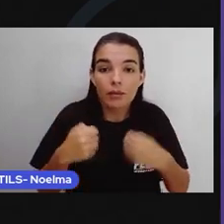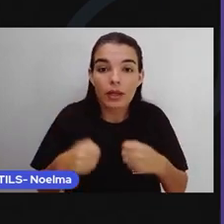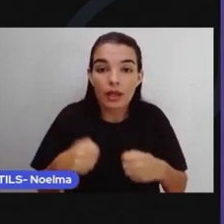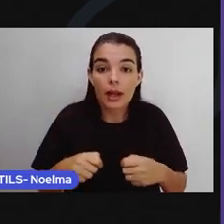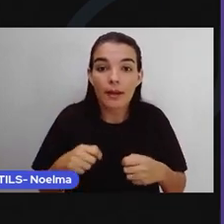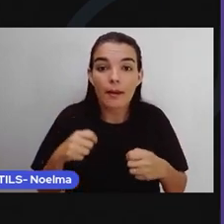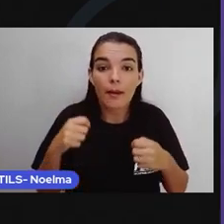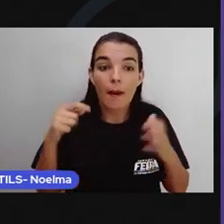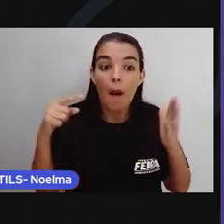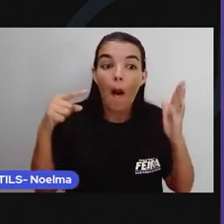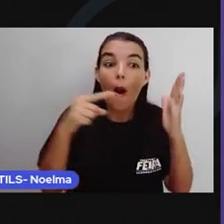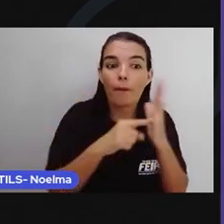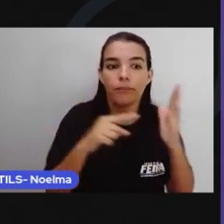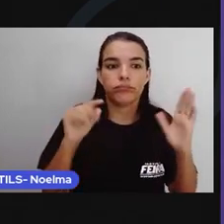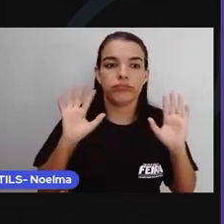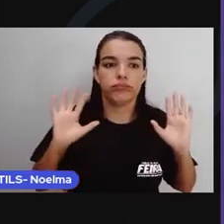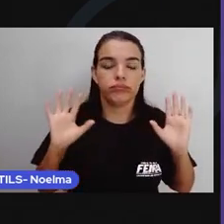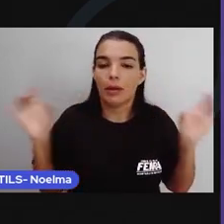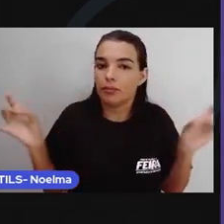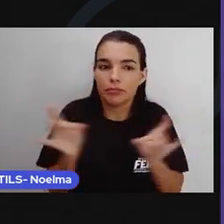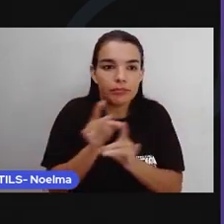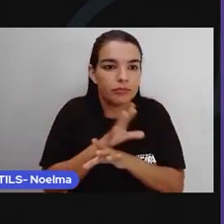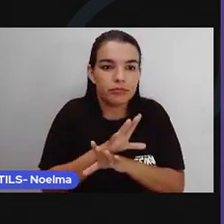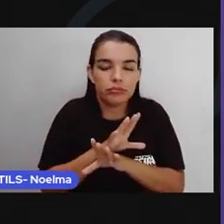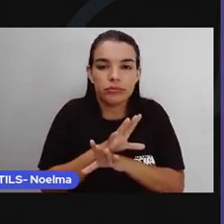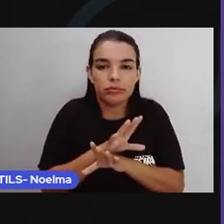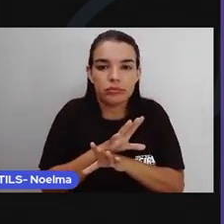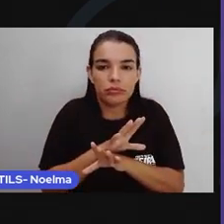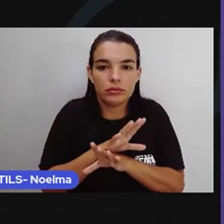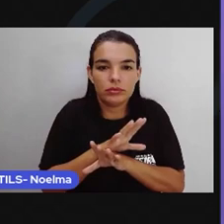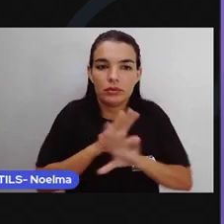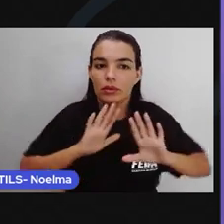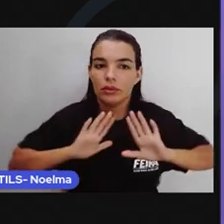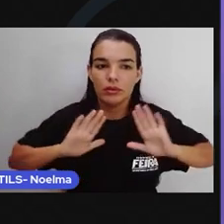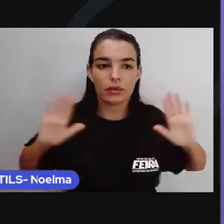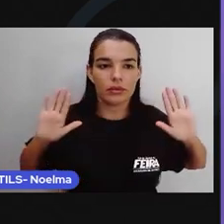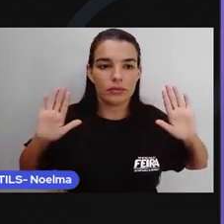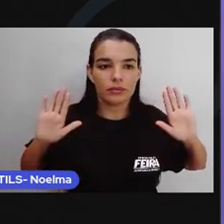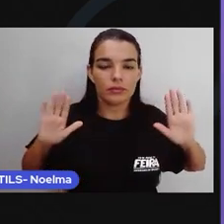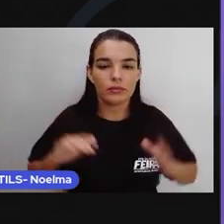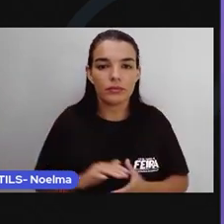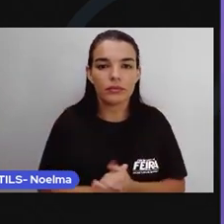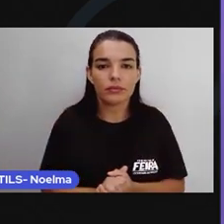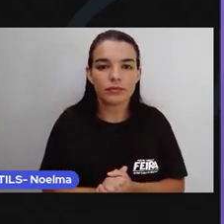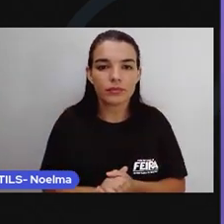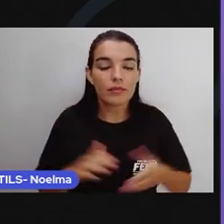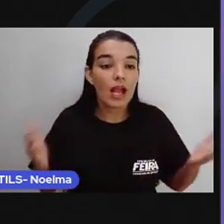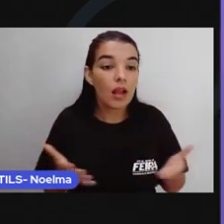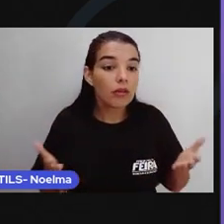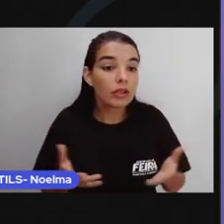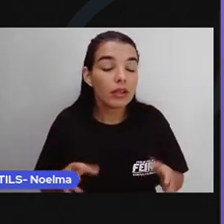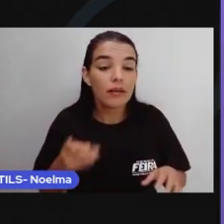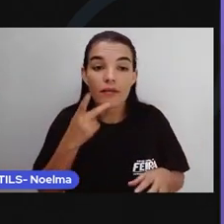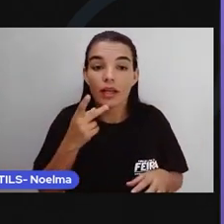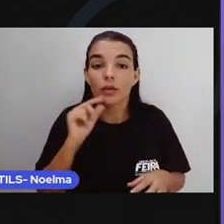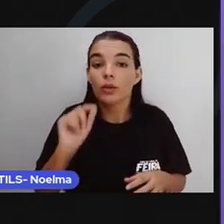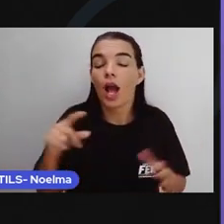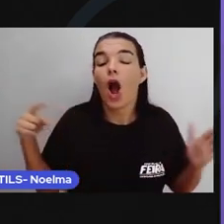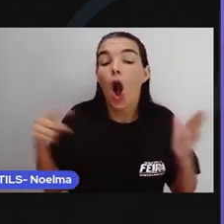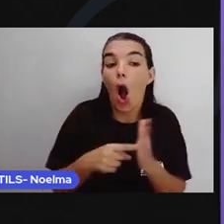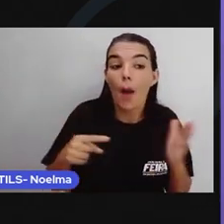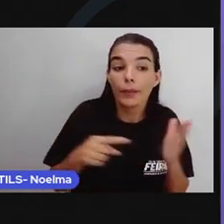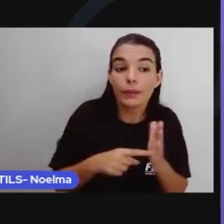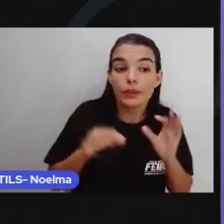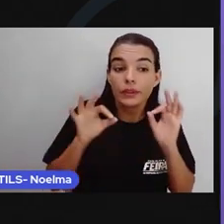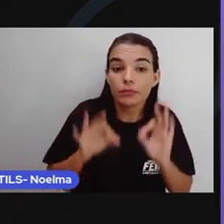é objetivo, ele é impessoal e ele é imparcial. Falando em objetividade, uma boa notícia